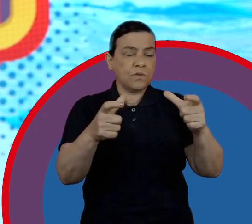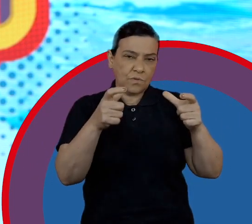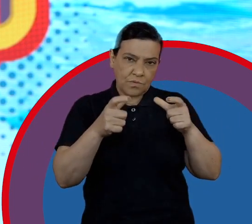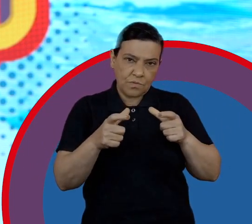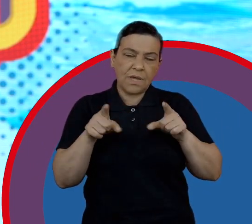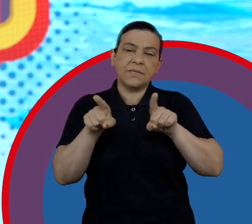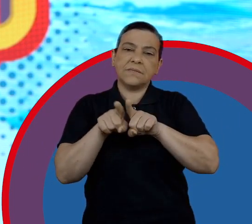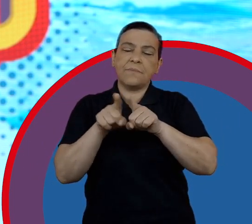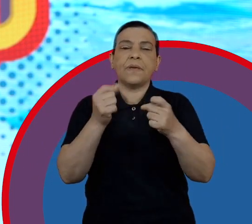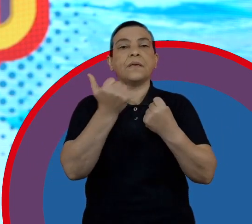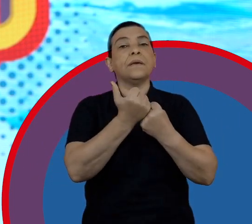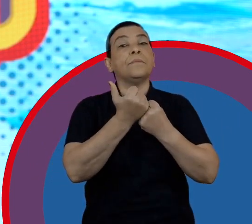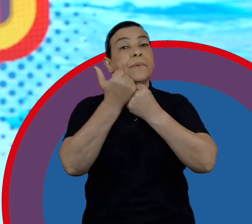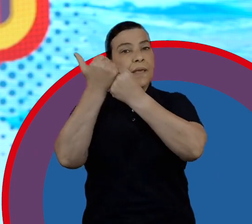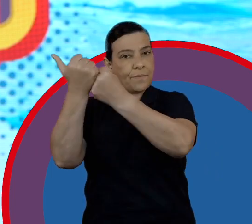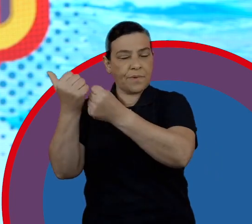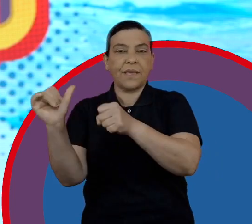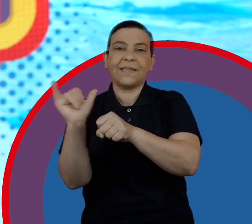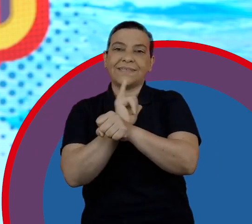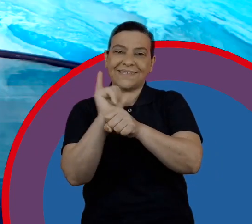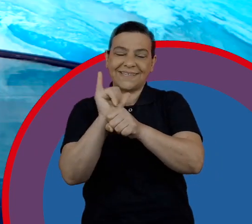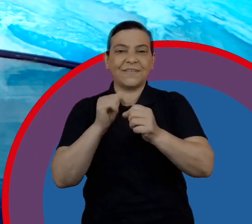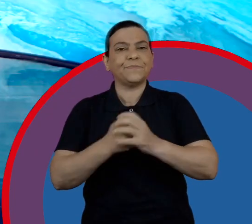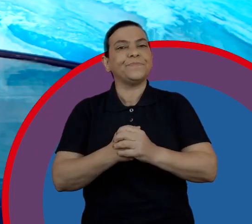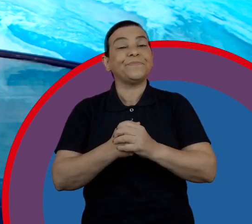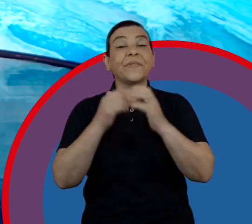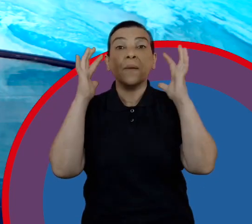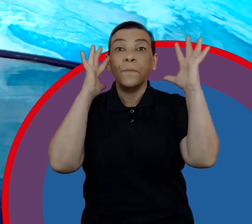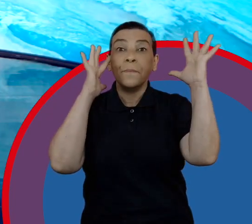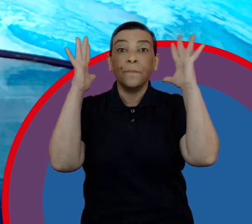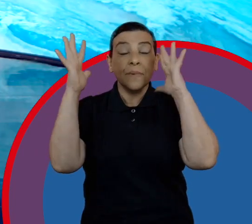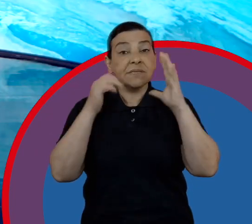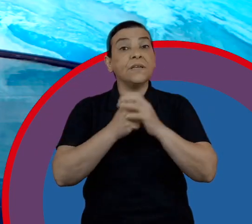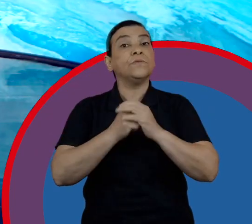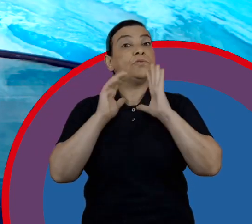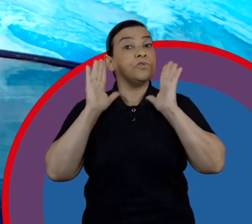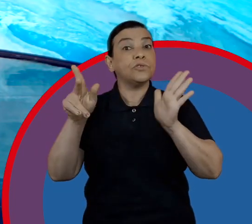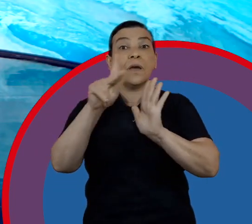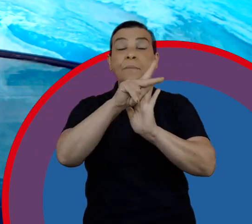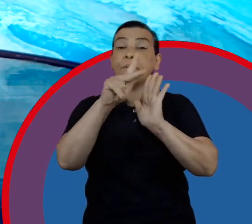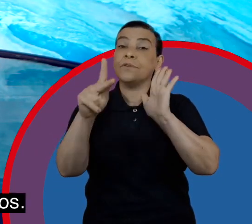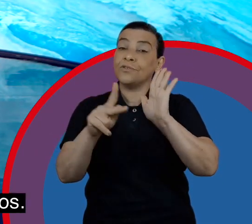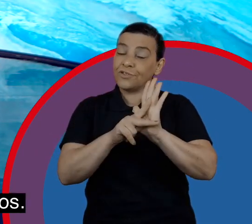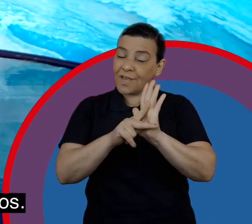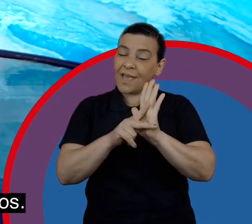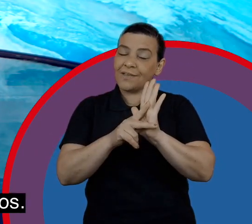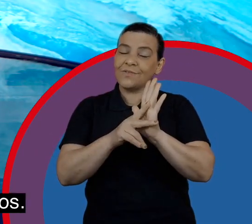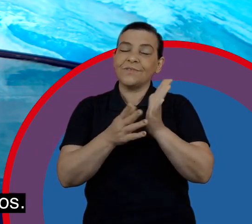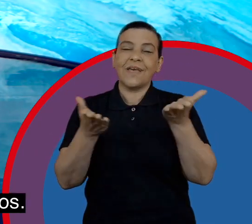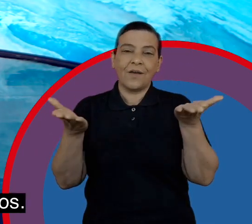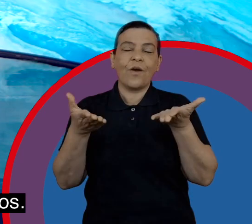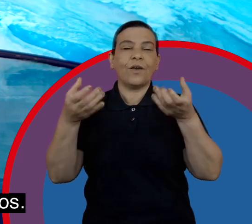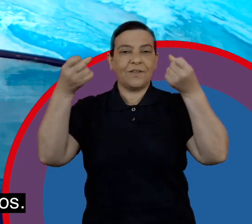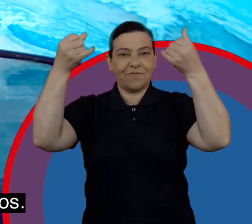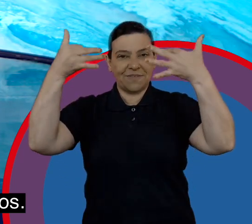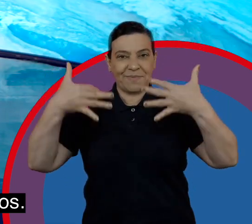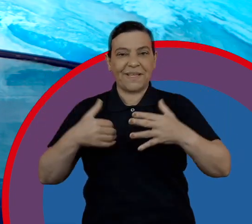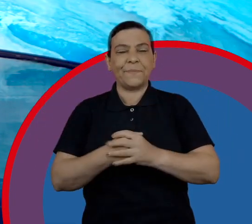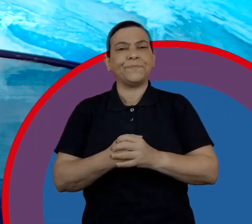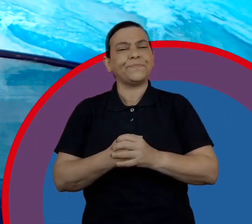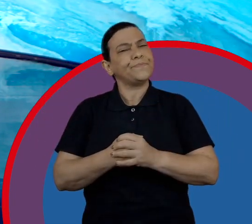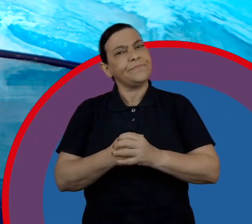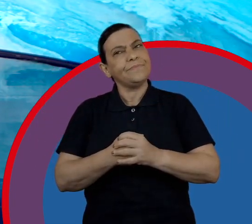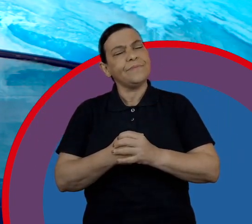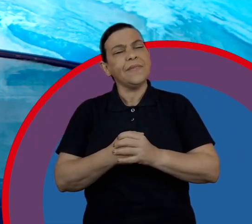dentro dessa mesma estratégia. Pensando nisso, nós temos projetos que eu gostaria de trazer para vocês exemplos.